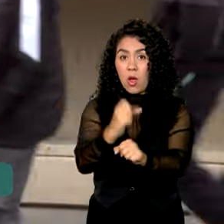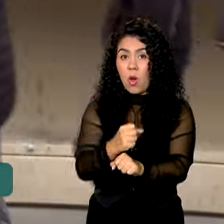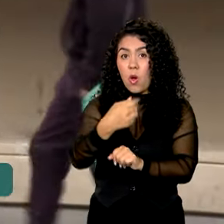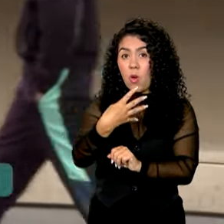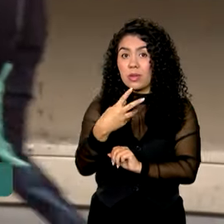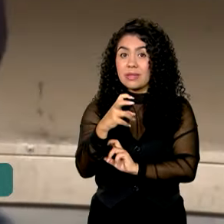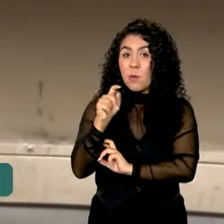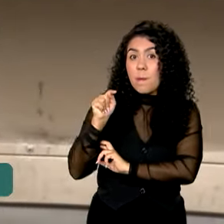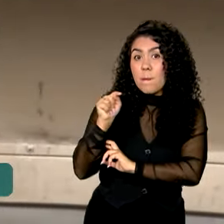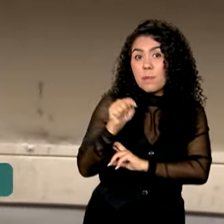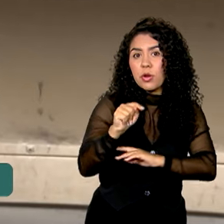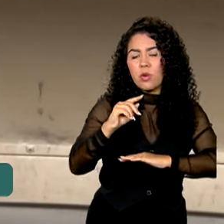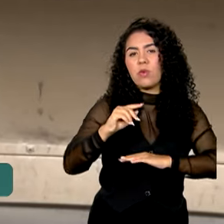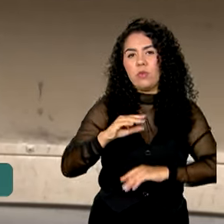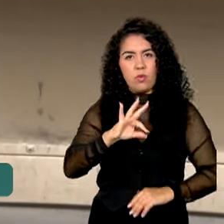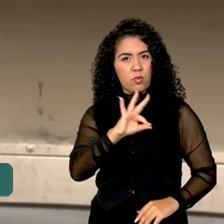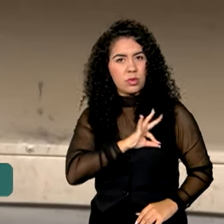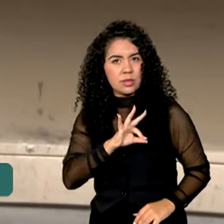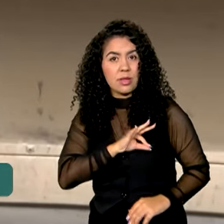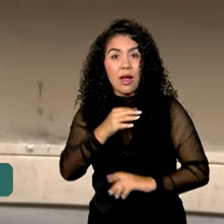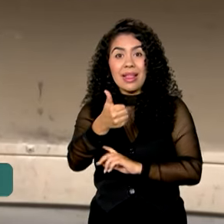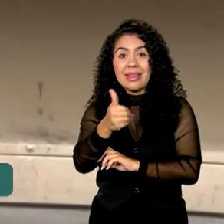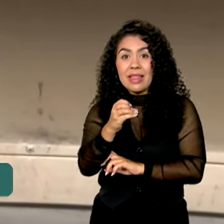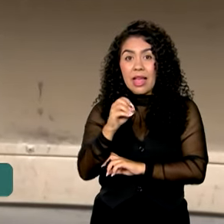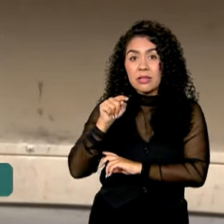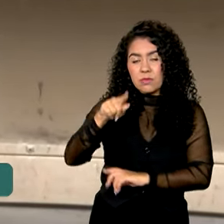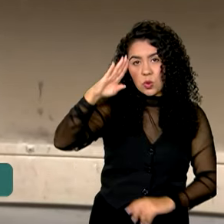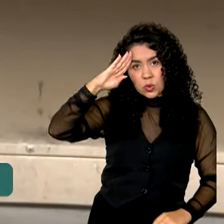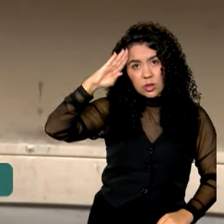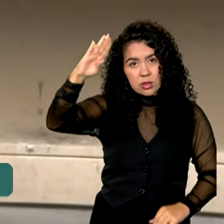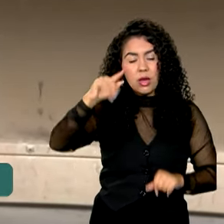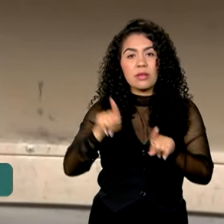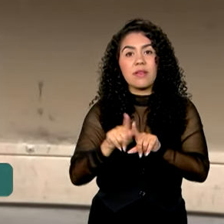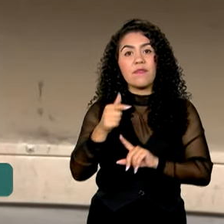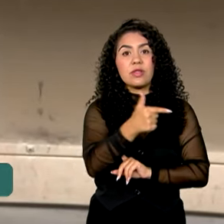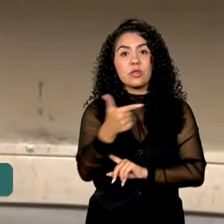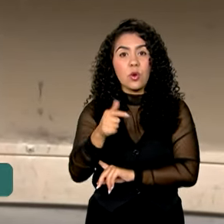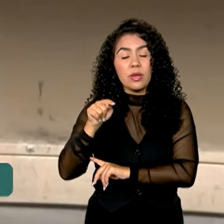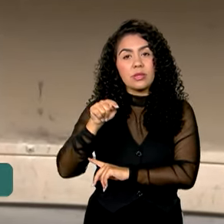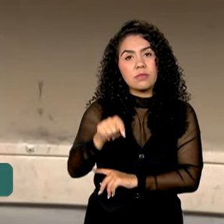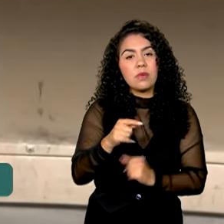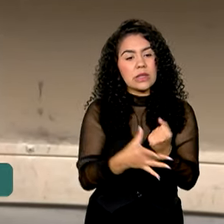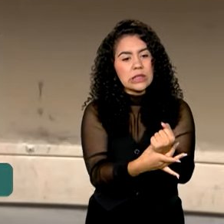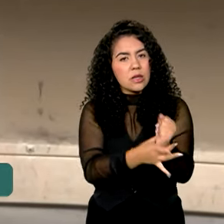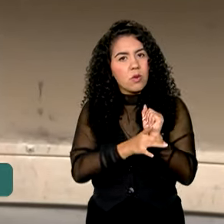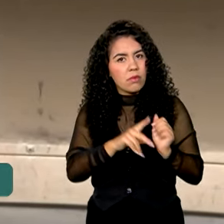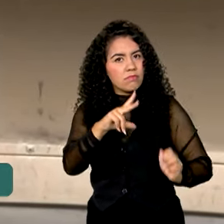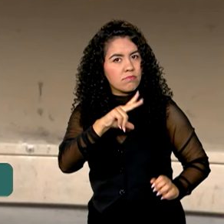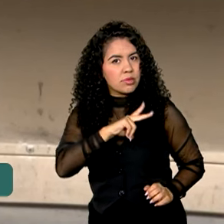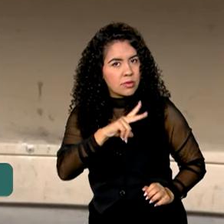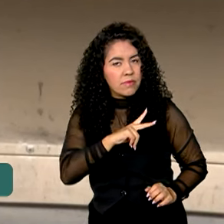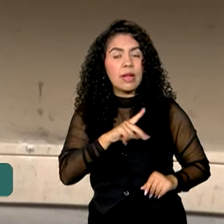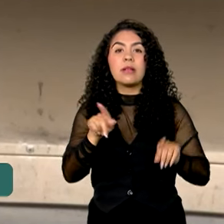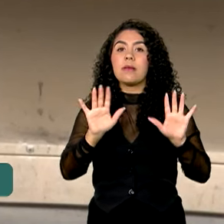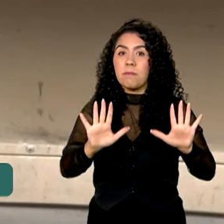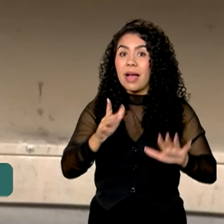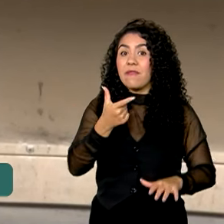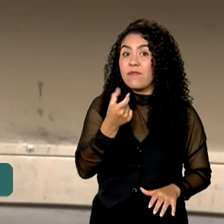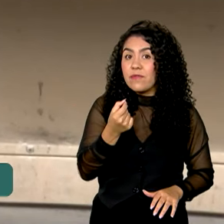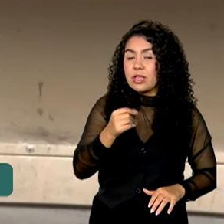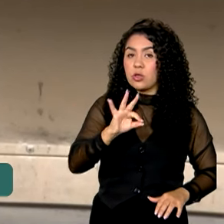mil policiais, 10 mil soldados e 22 mil seguranças privados. Inclusive, 20 policiais